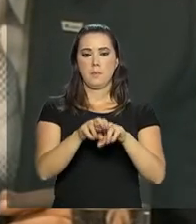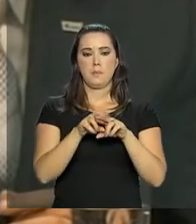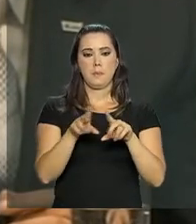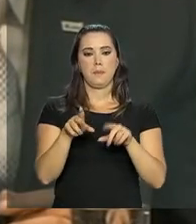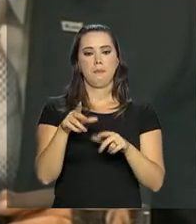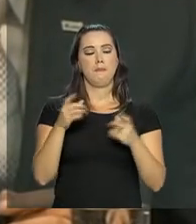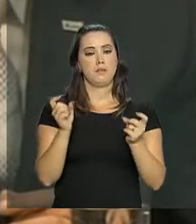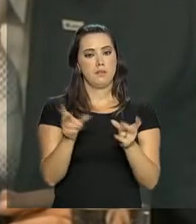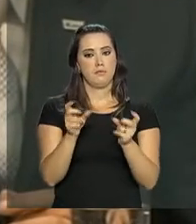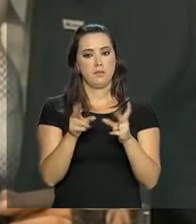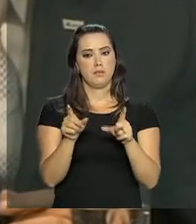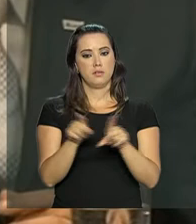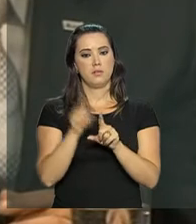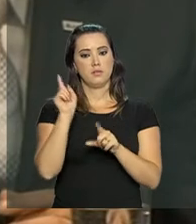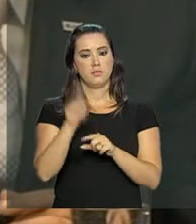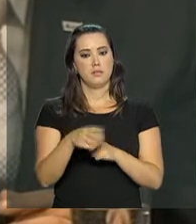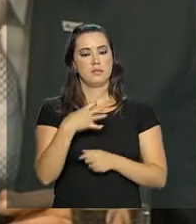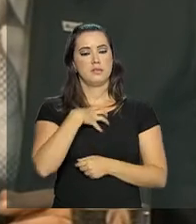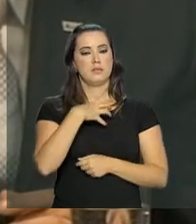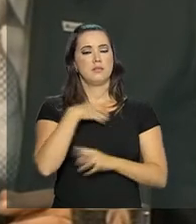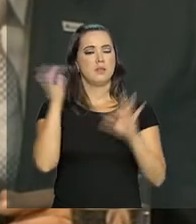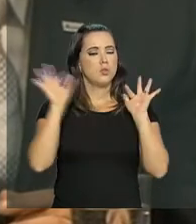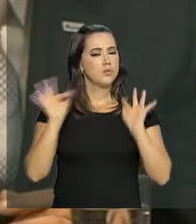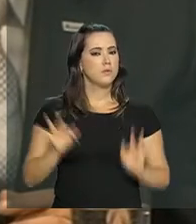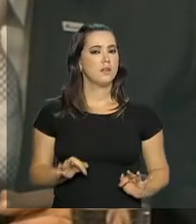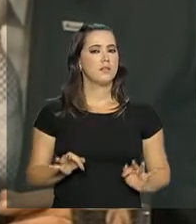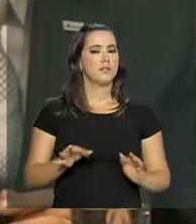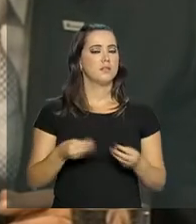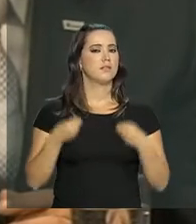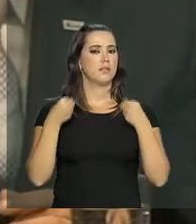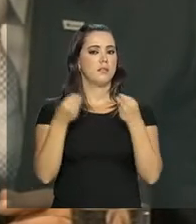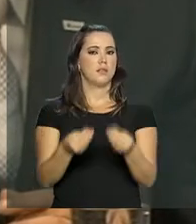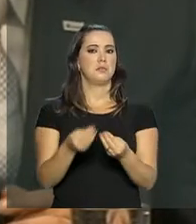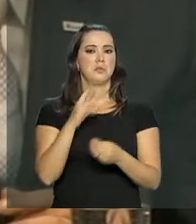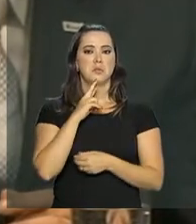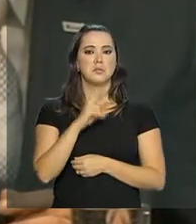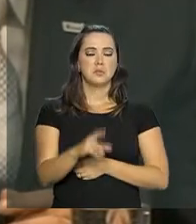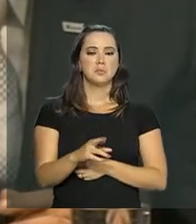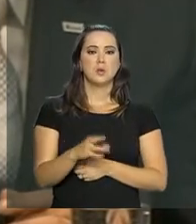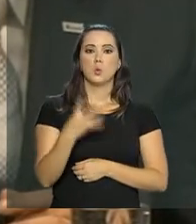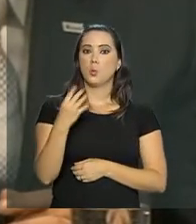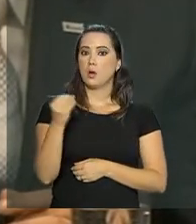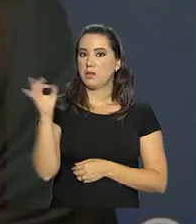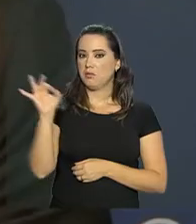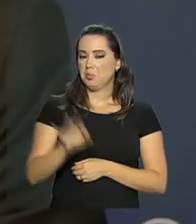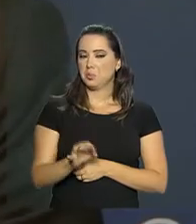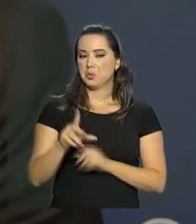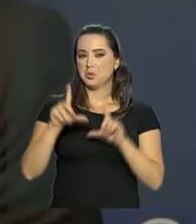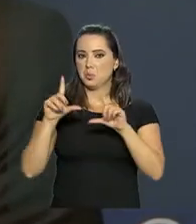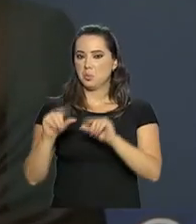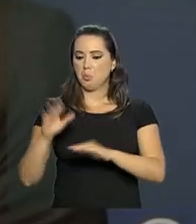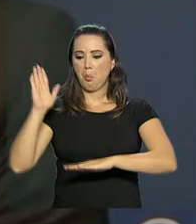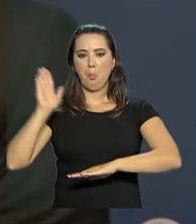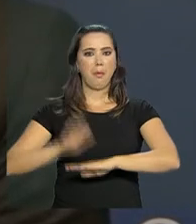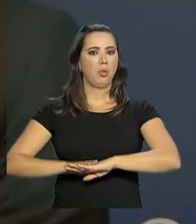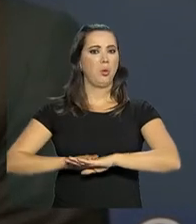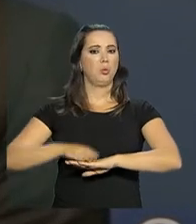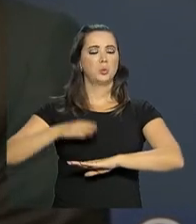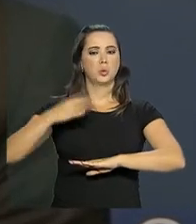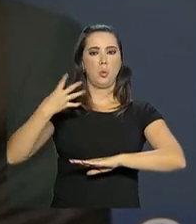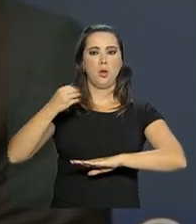leilão e se sente muito feliz de ter dado o resultado que deu de 40%. É um projeto que